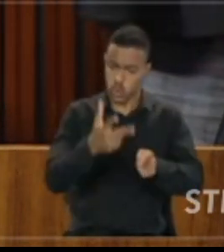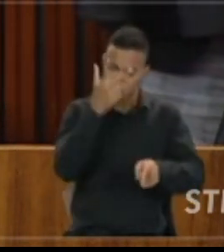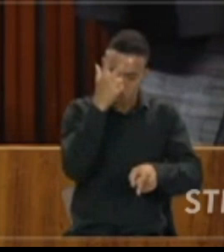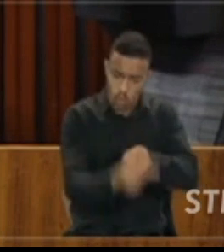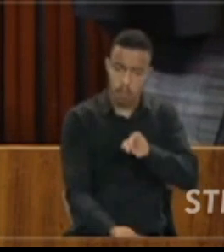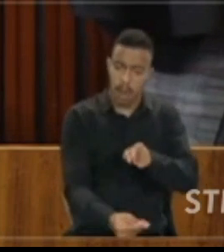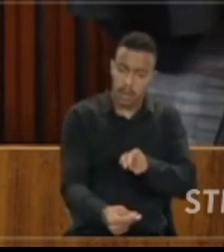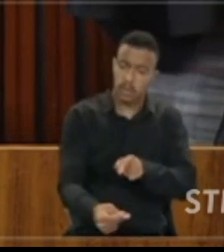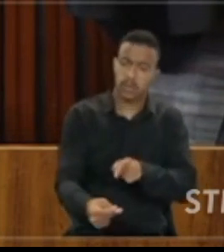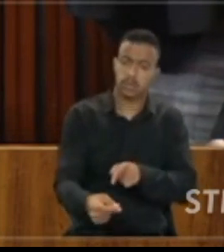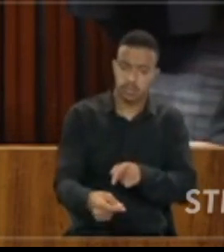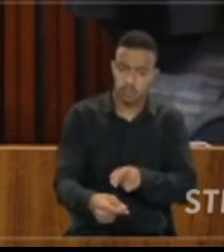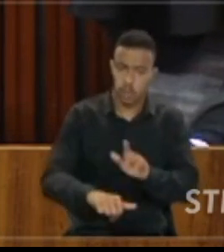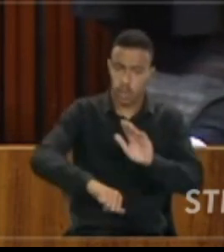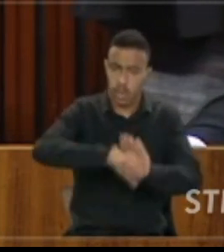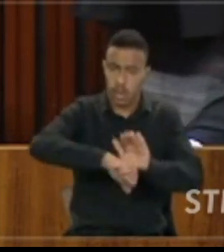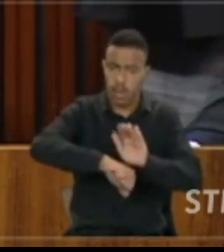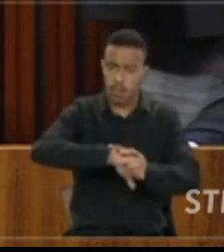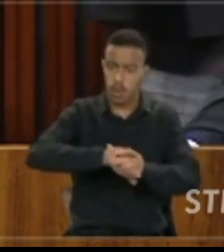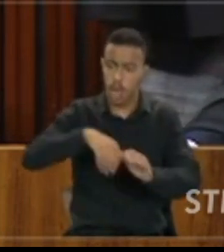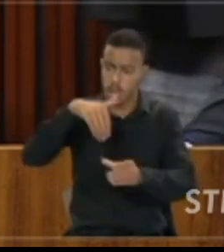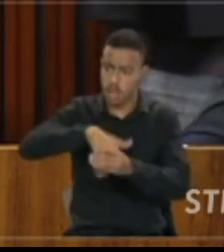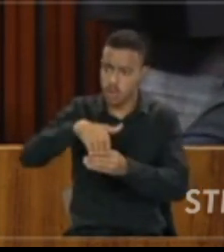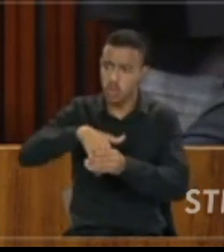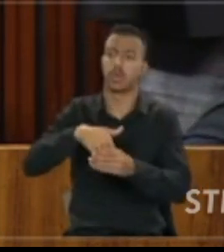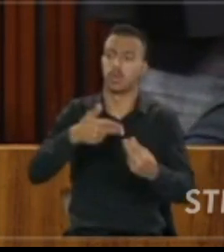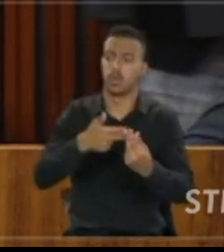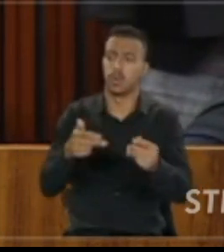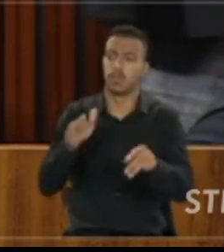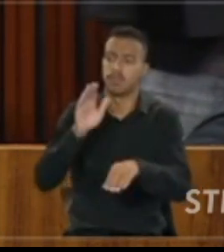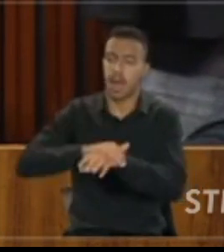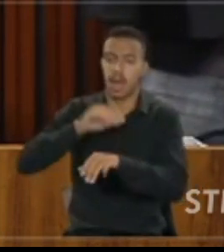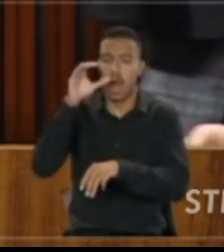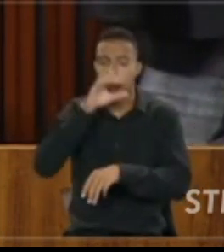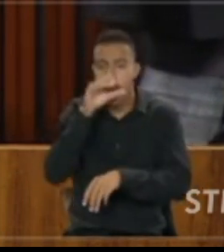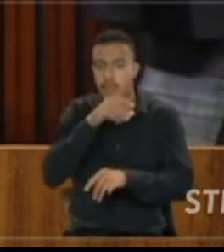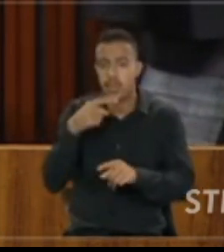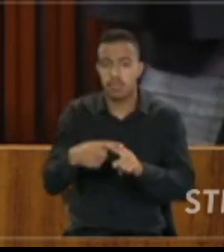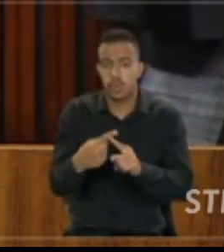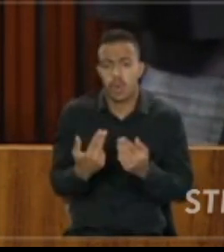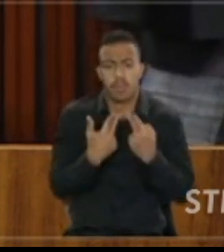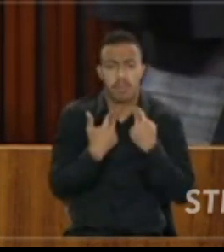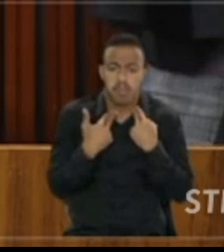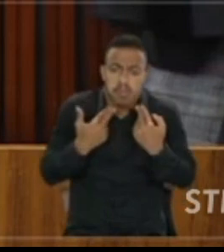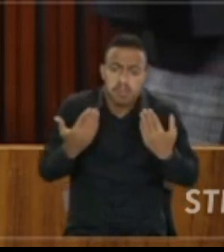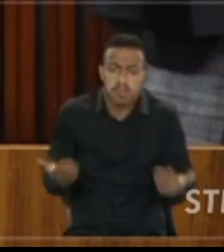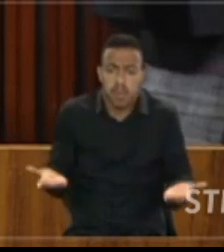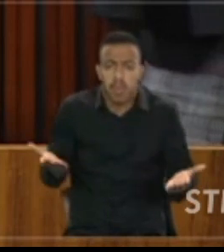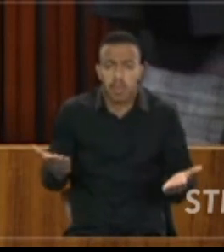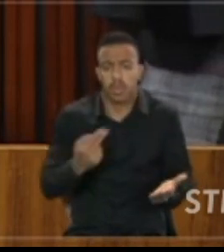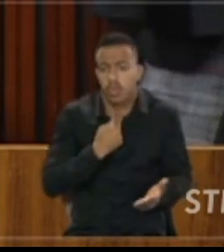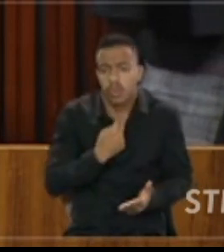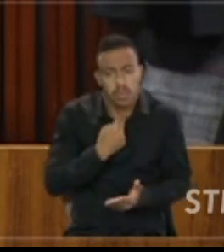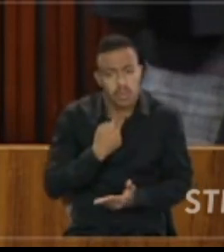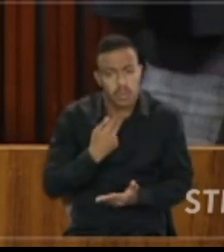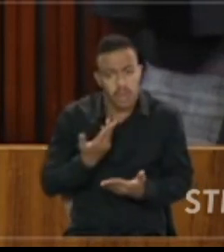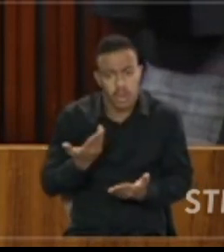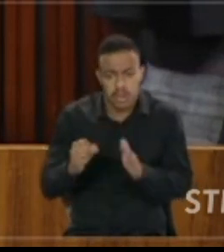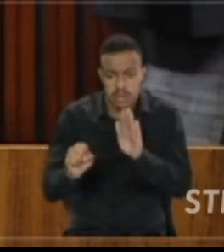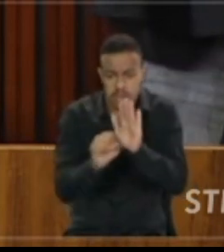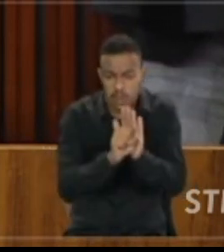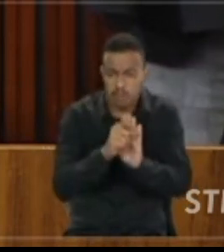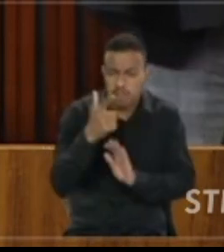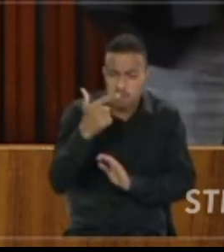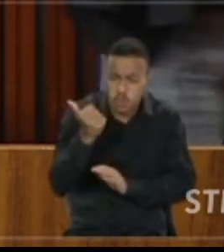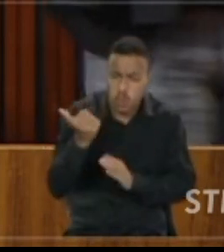atuação será mais efetiva, mais rápida, porque não é possível que, como eu disse, em pleno século